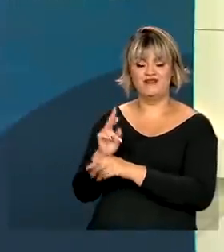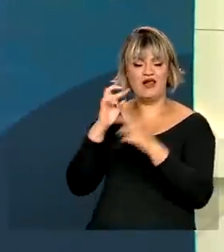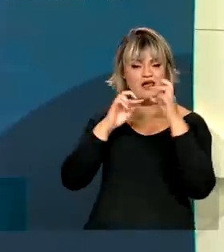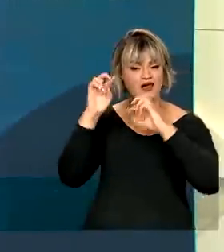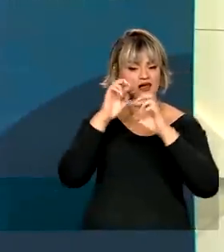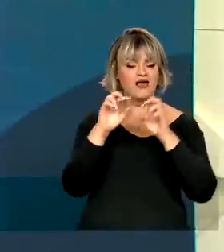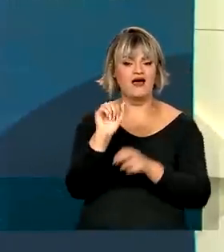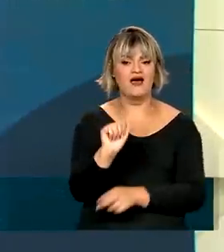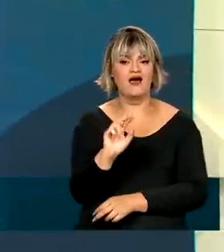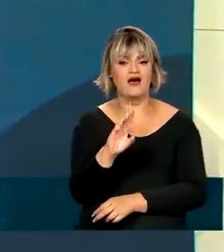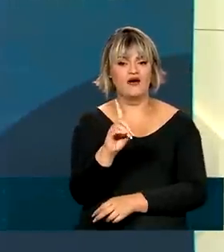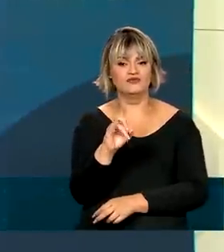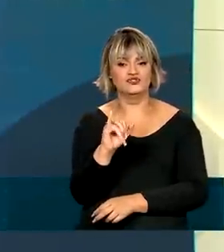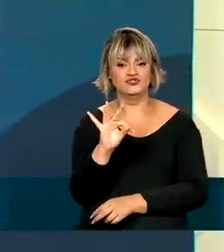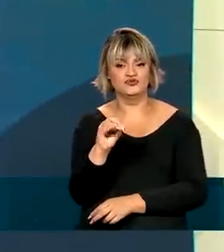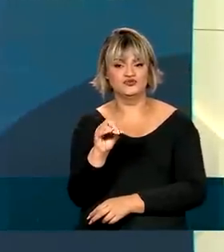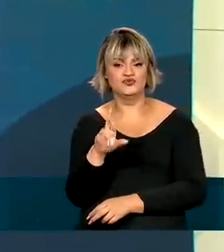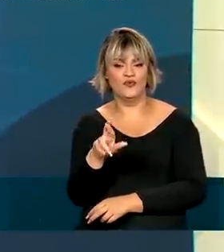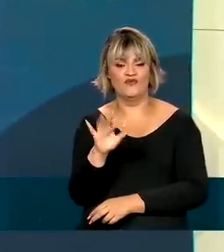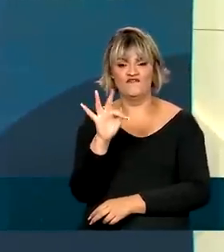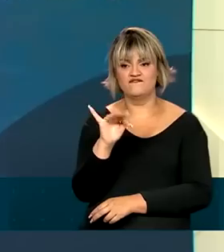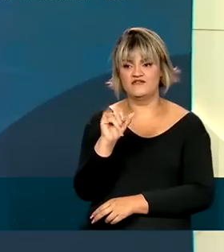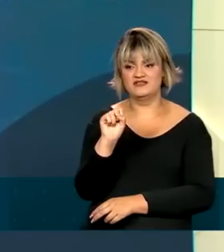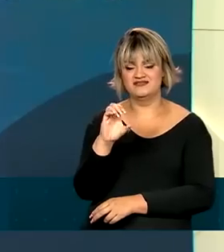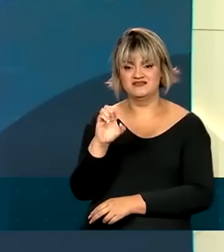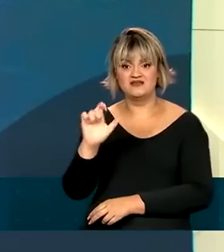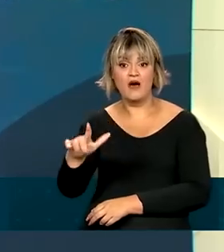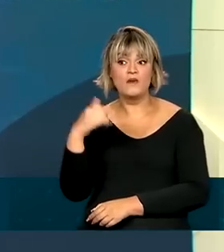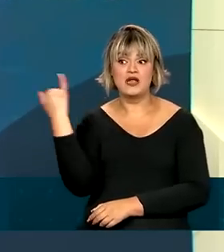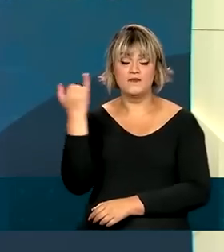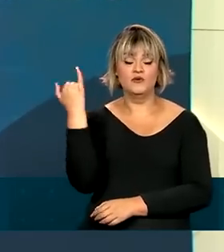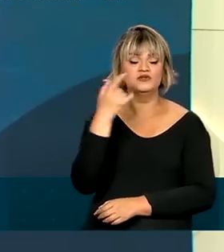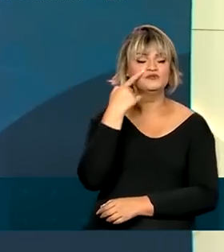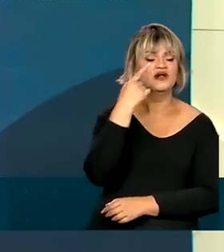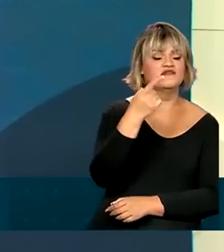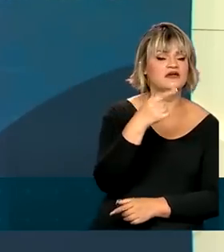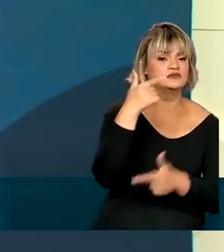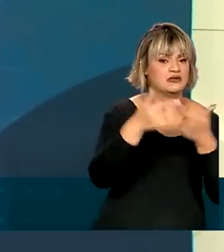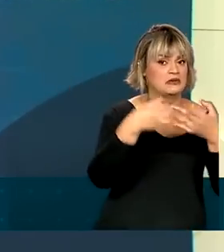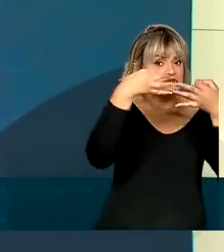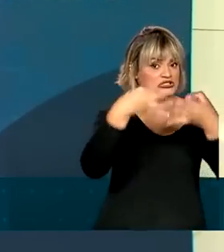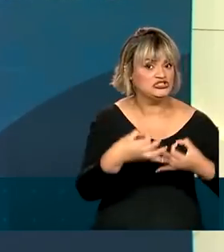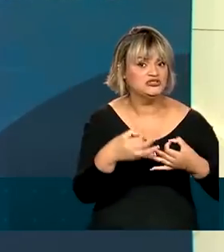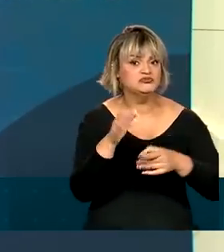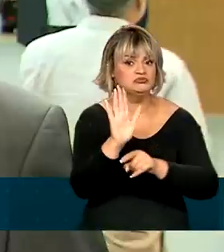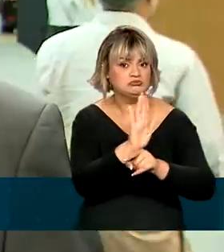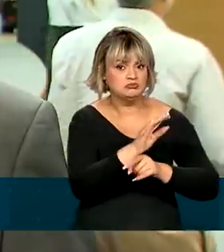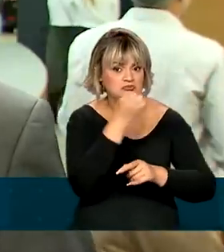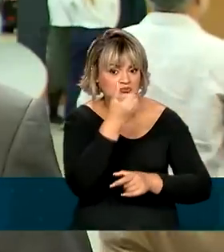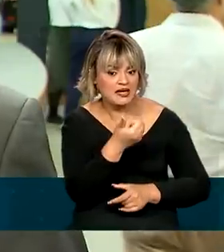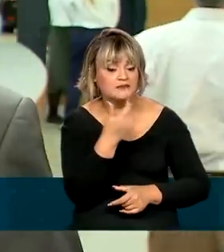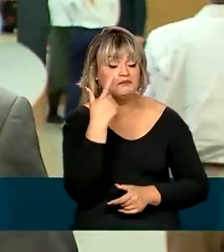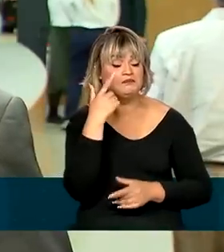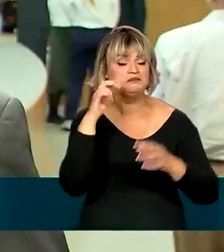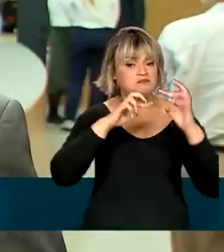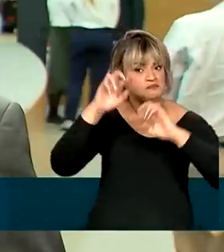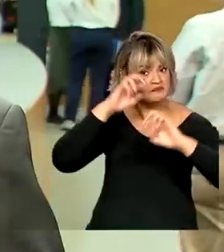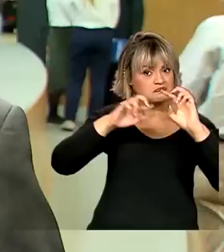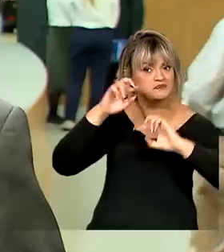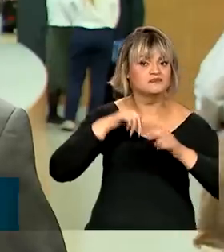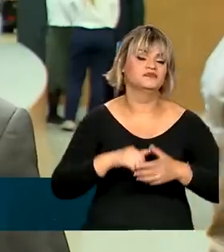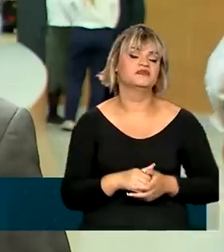promoção e garantia de um trabalho digno e com justiça social para todos os brasileiros. Eles estão em